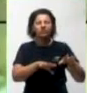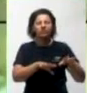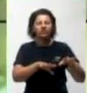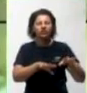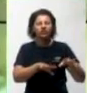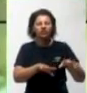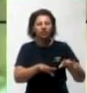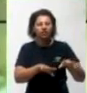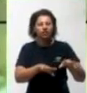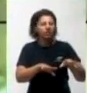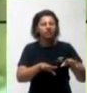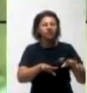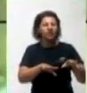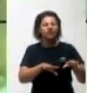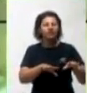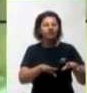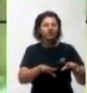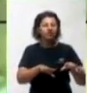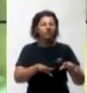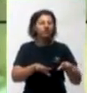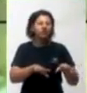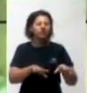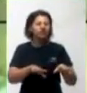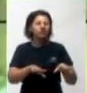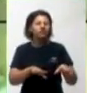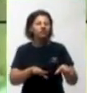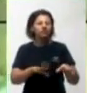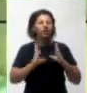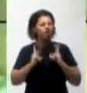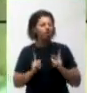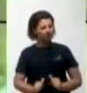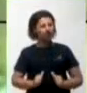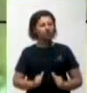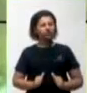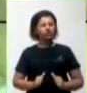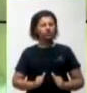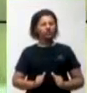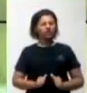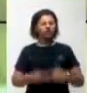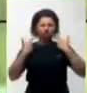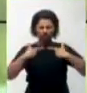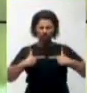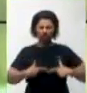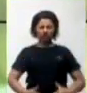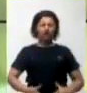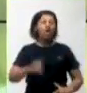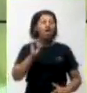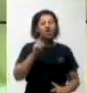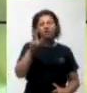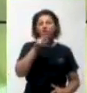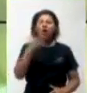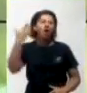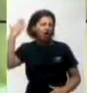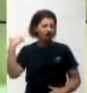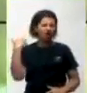porque até então a ideia de castidade estava restrita aos padres, aos seminaristas,